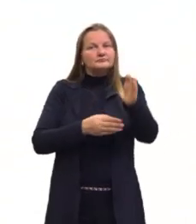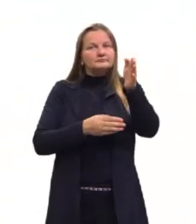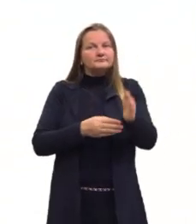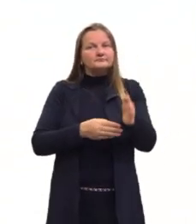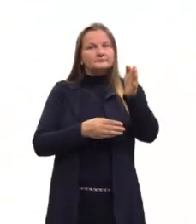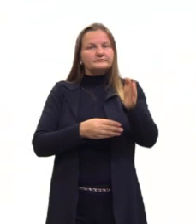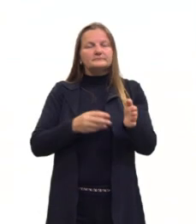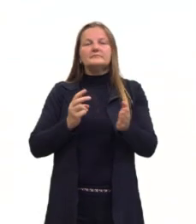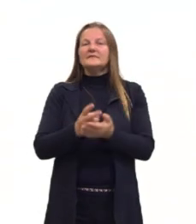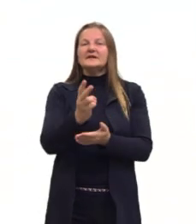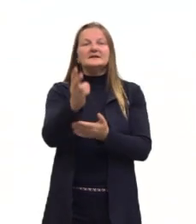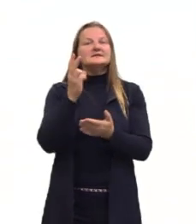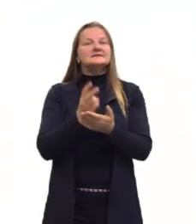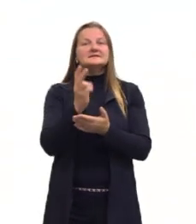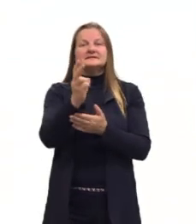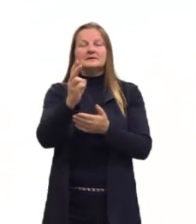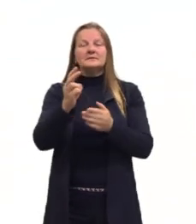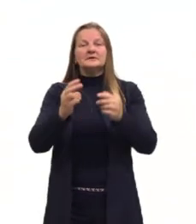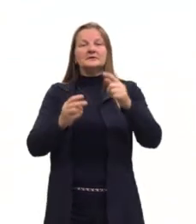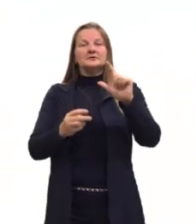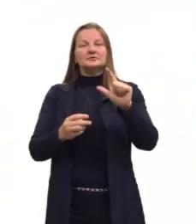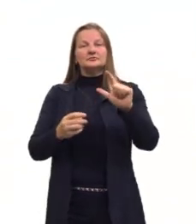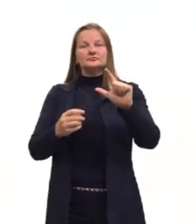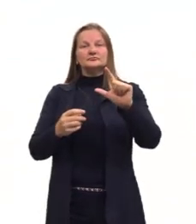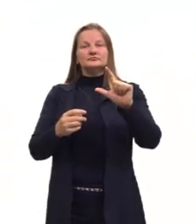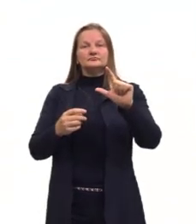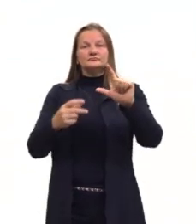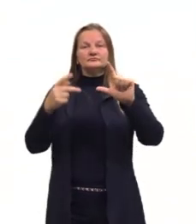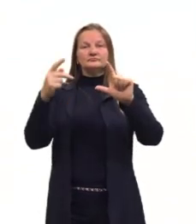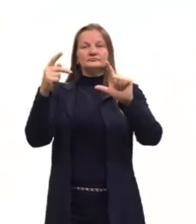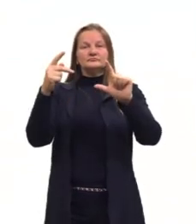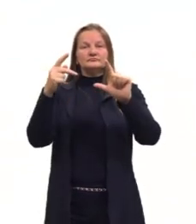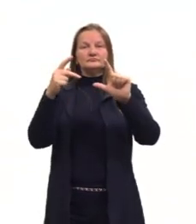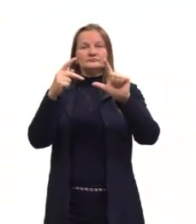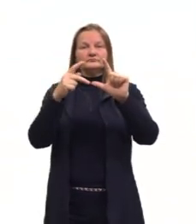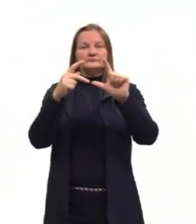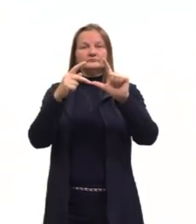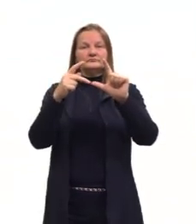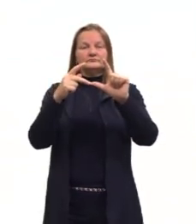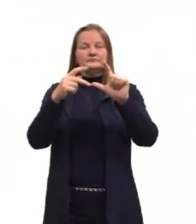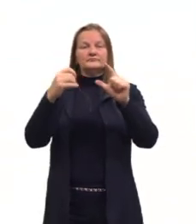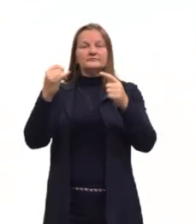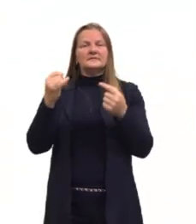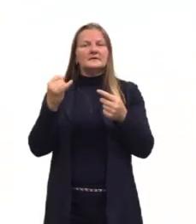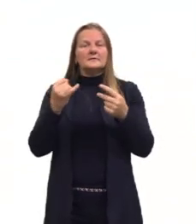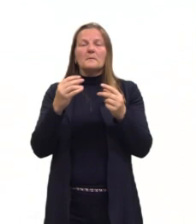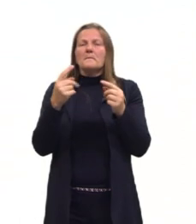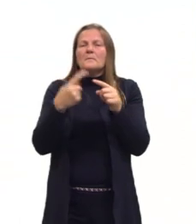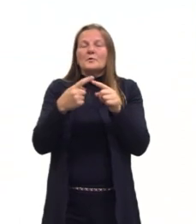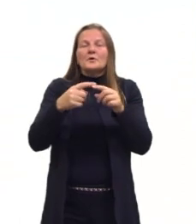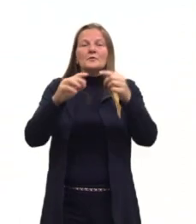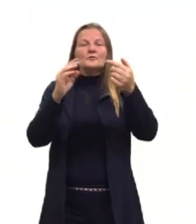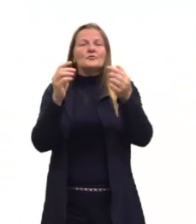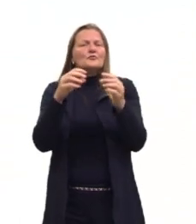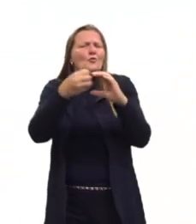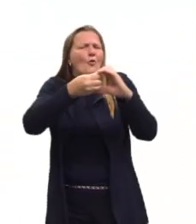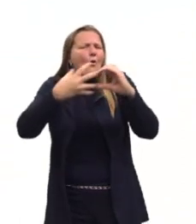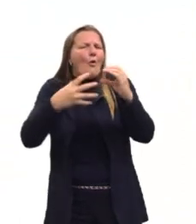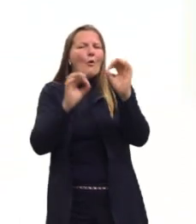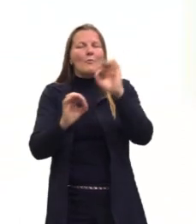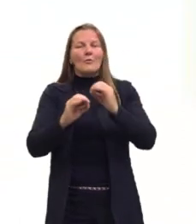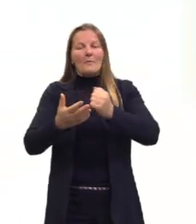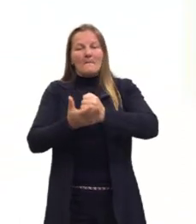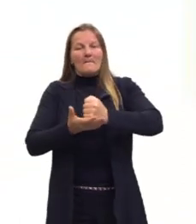são sempre paralelogramos. O prisma recebe um nome de acordo com o formato da sua base.